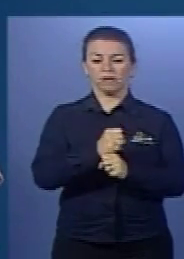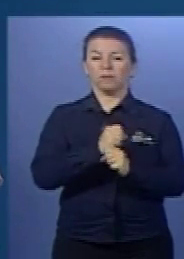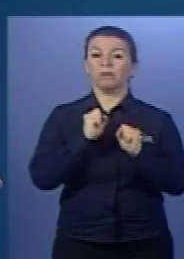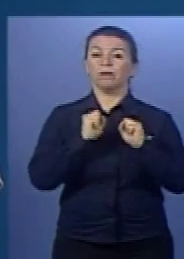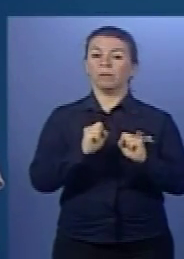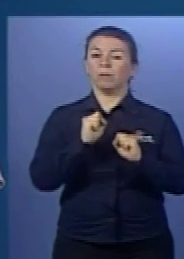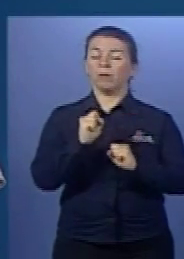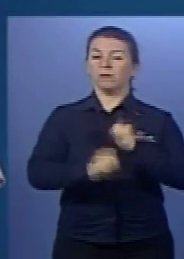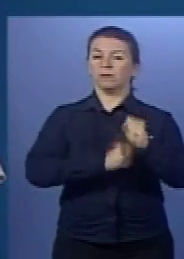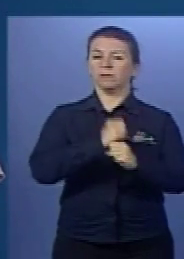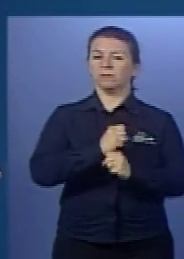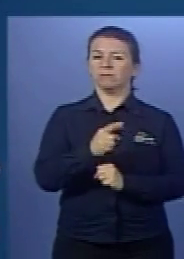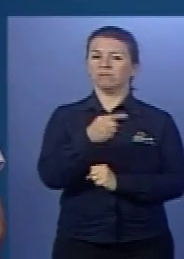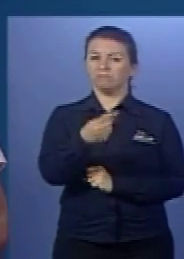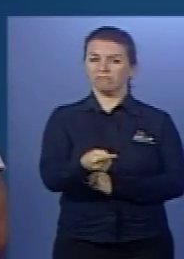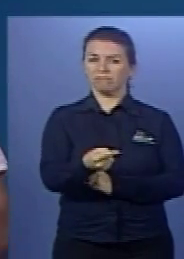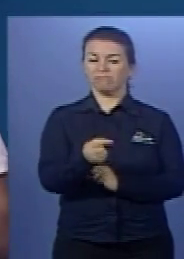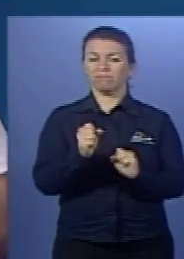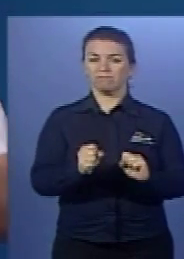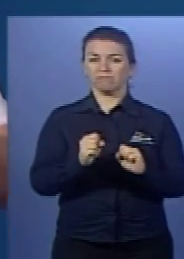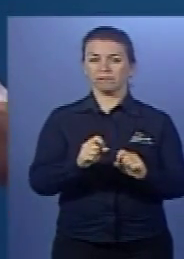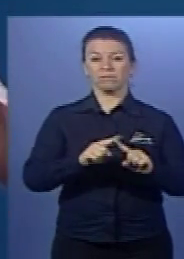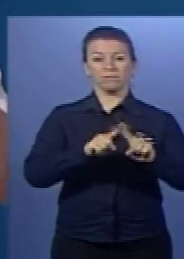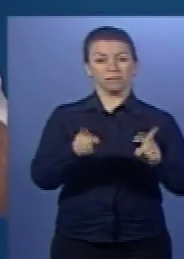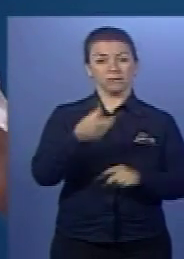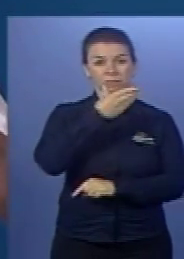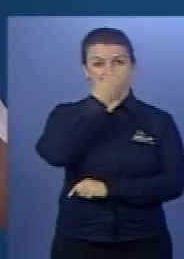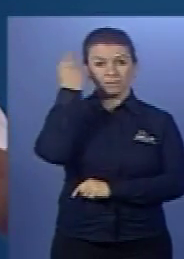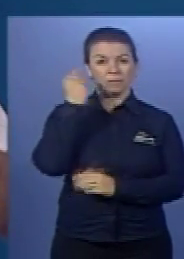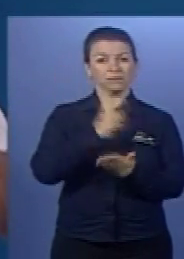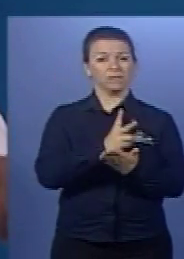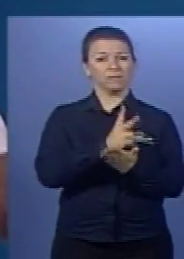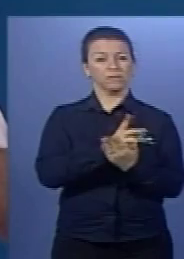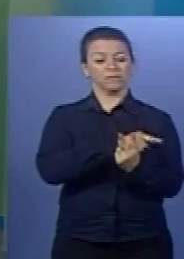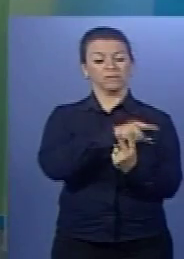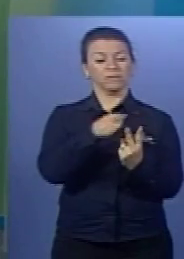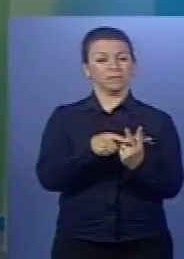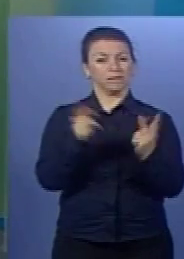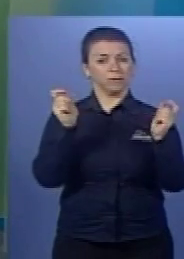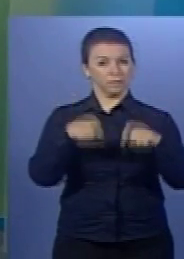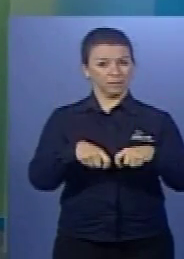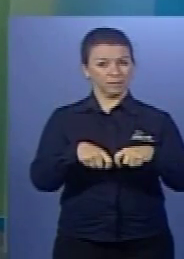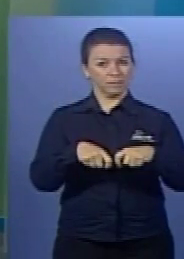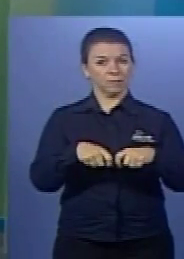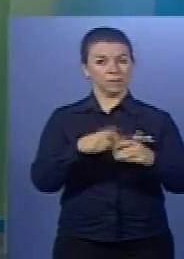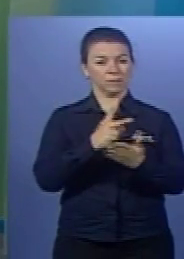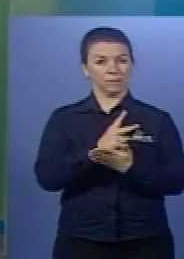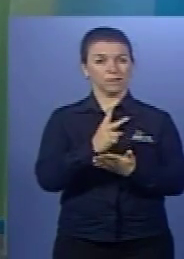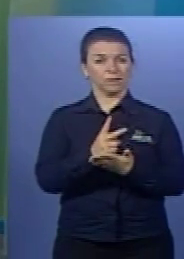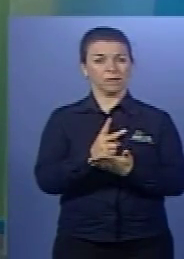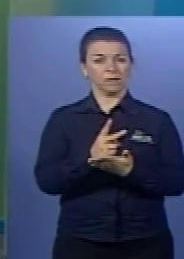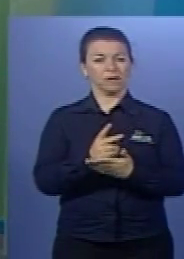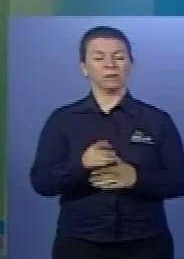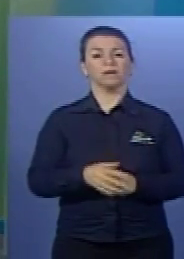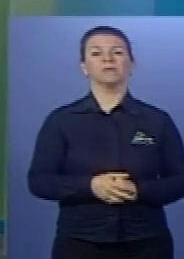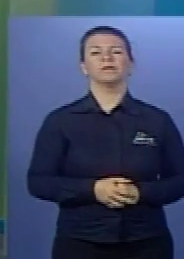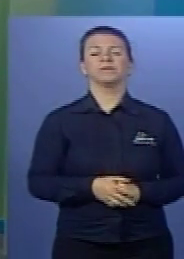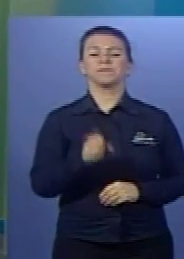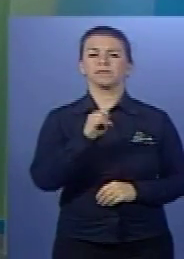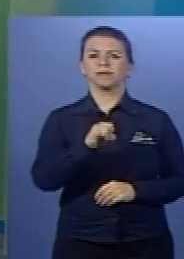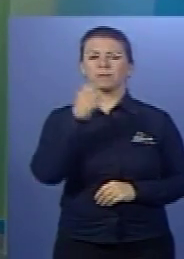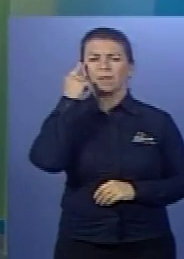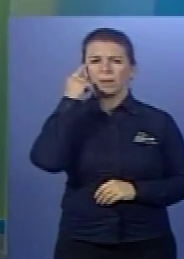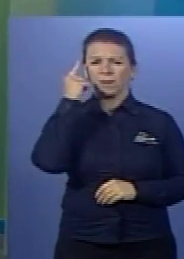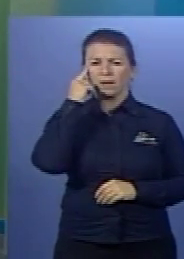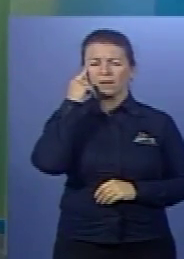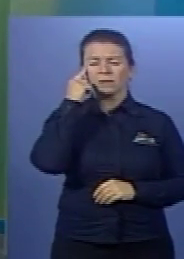poderá vir a ser para os anos posteriores. Mas não esquecendo que nós sempre temos dois temas por ano. Mas o tema em relação a si não é